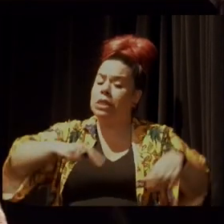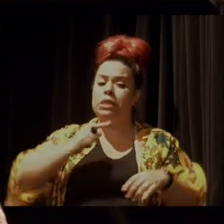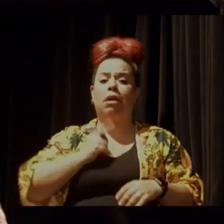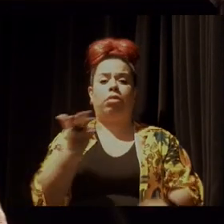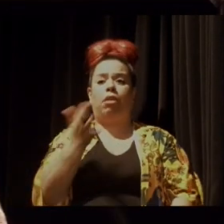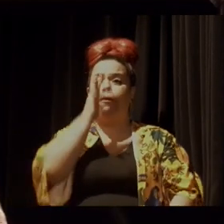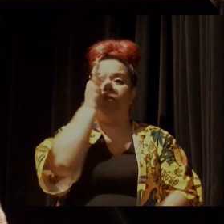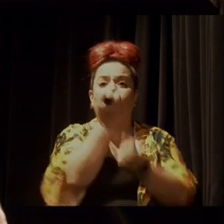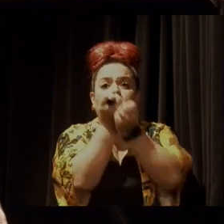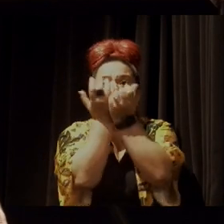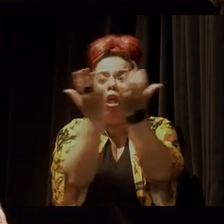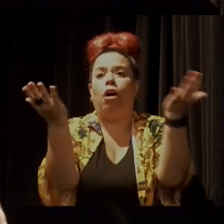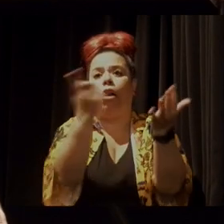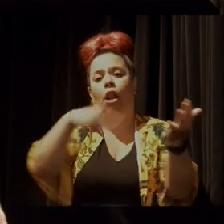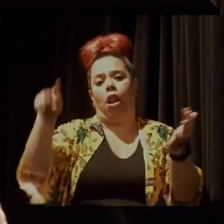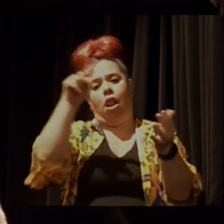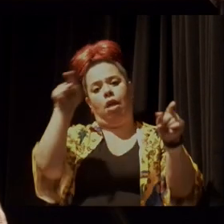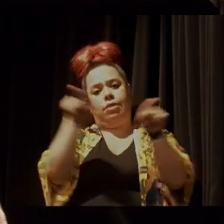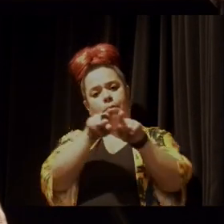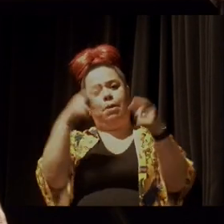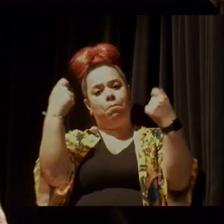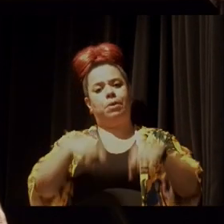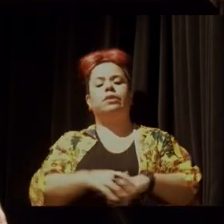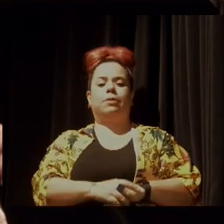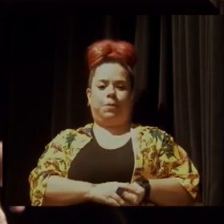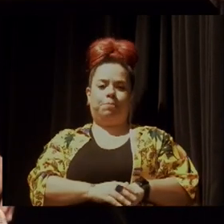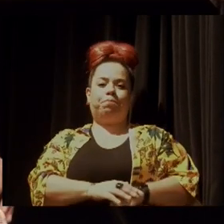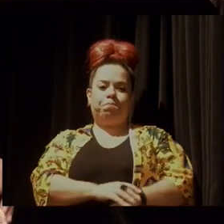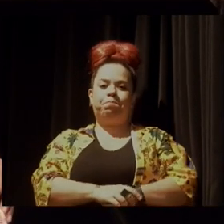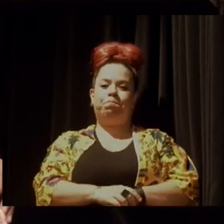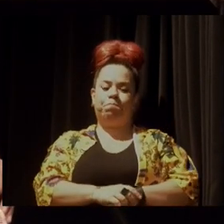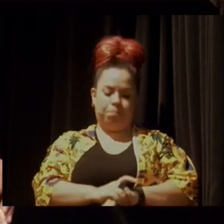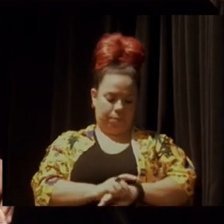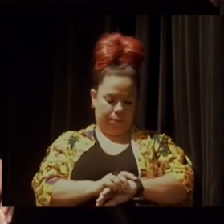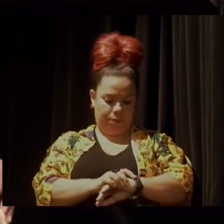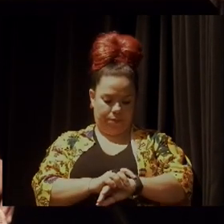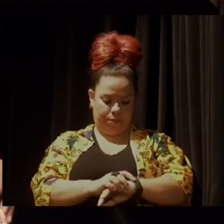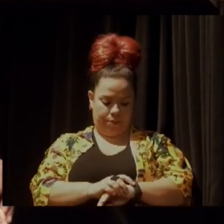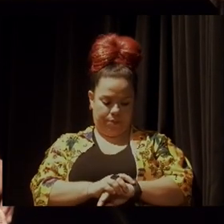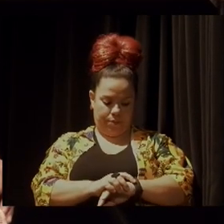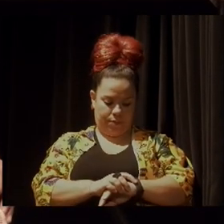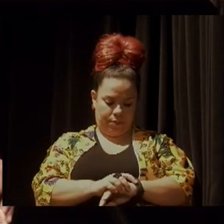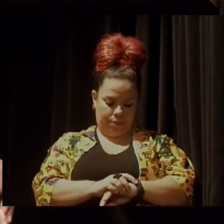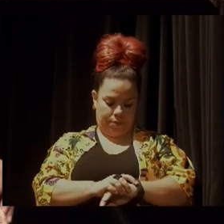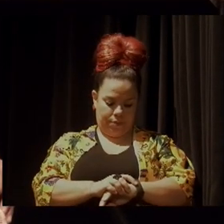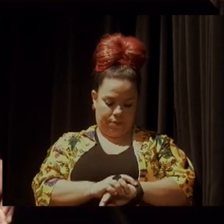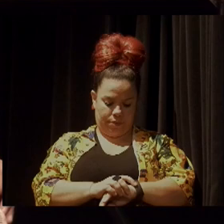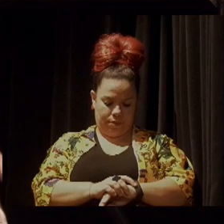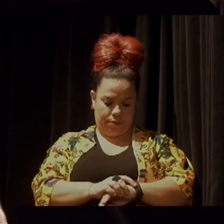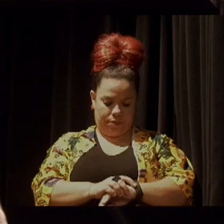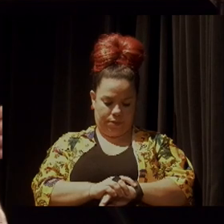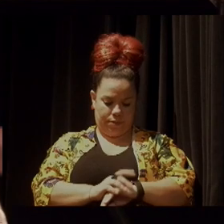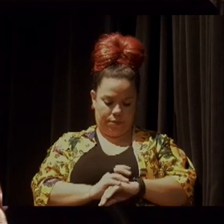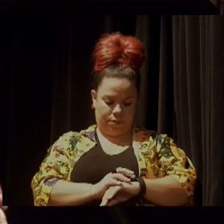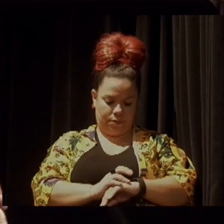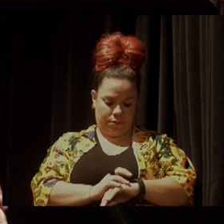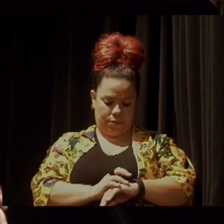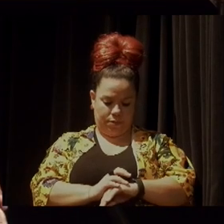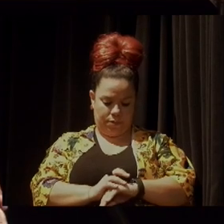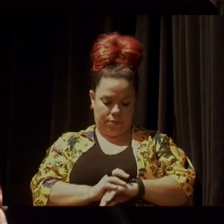florestar o parlamento. Eu acho que é isso também. porque quem elege,